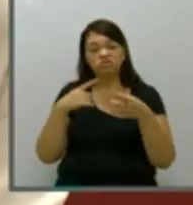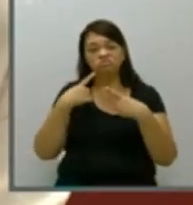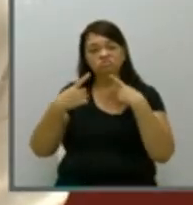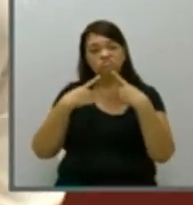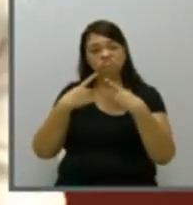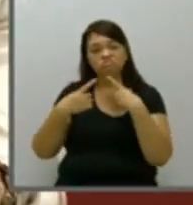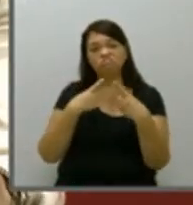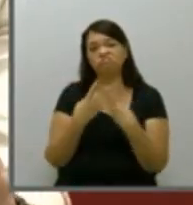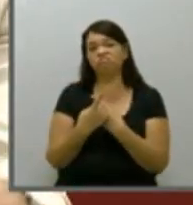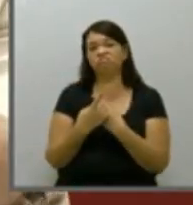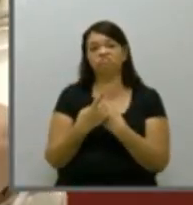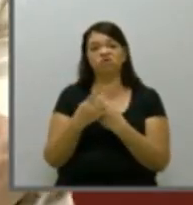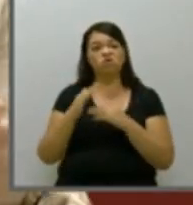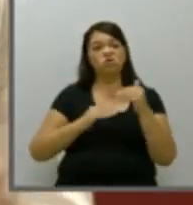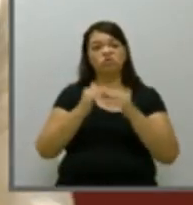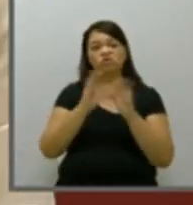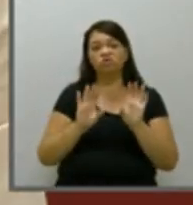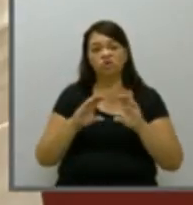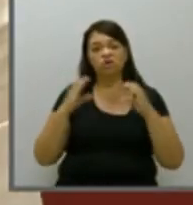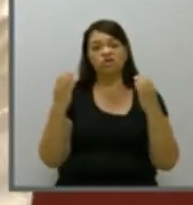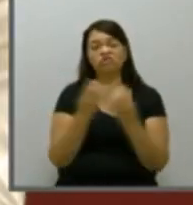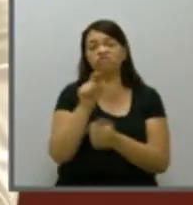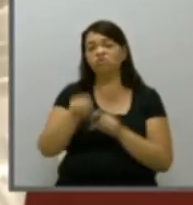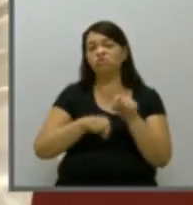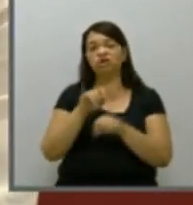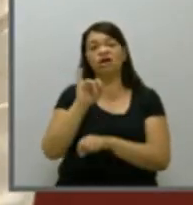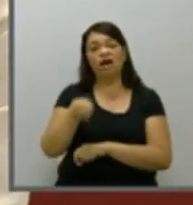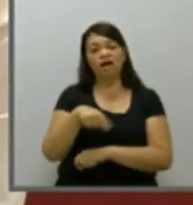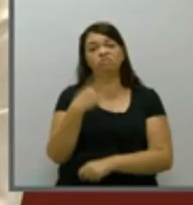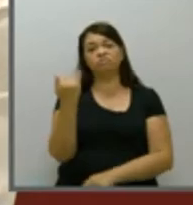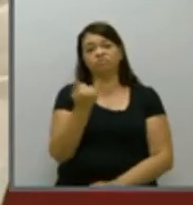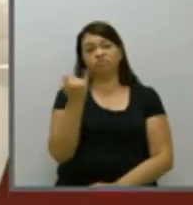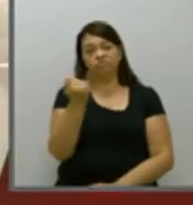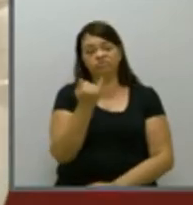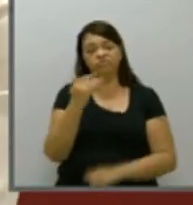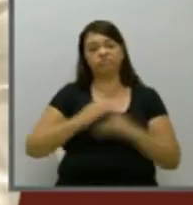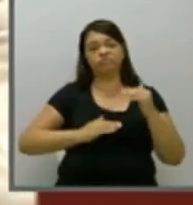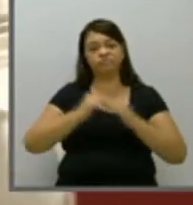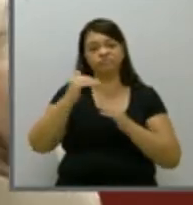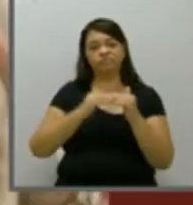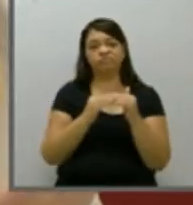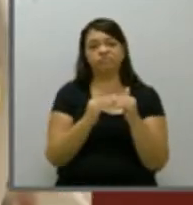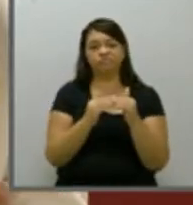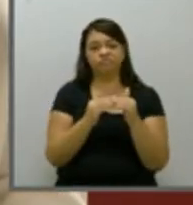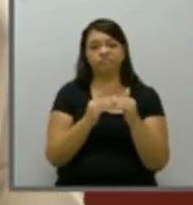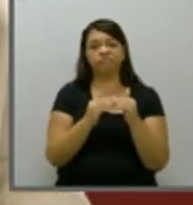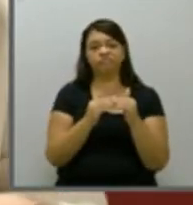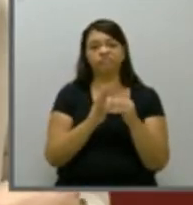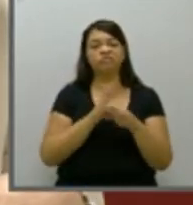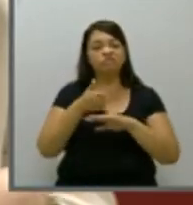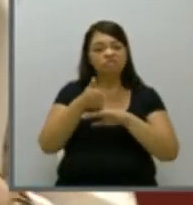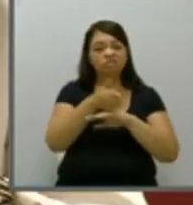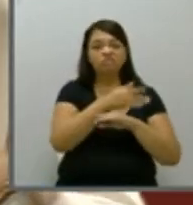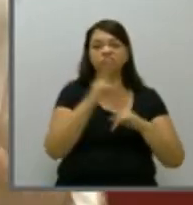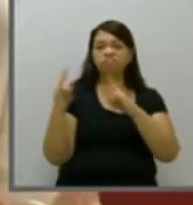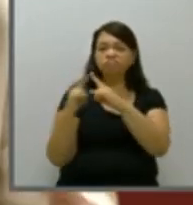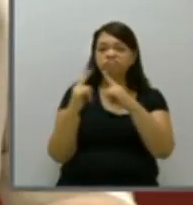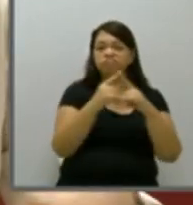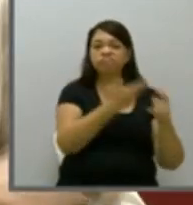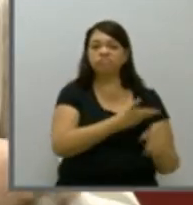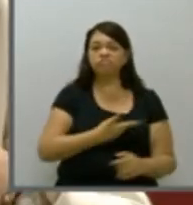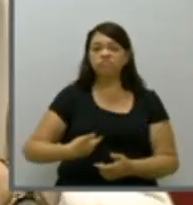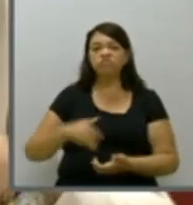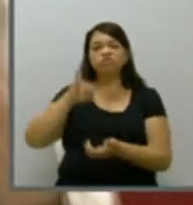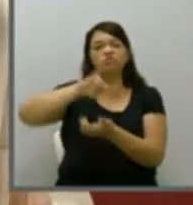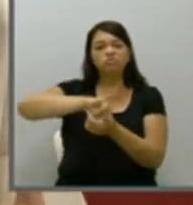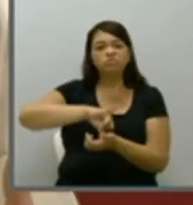houvesse a construção coletiva daquilo que é importante para o servidor atuar nas repartições públicas nos postos